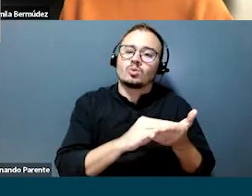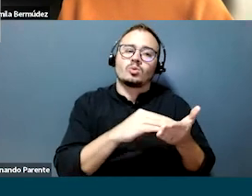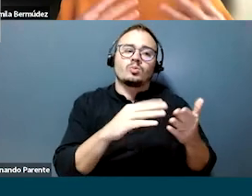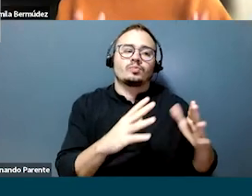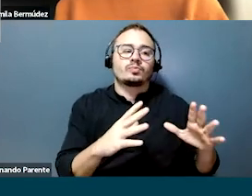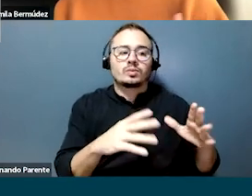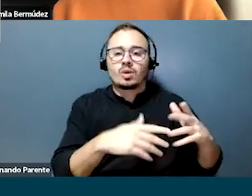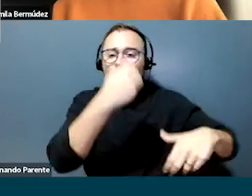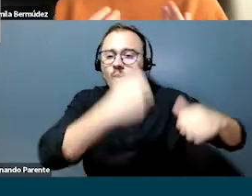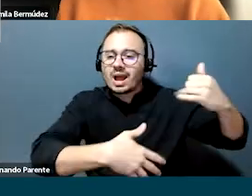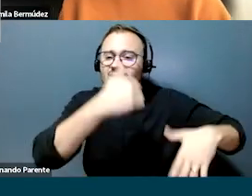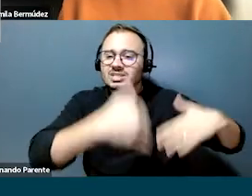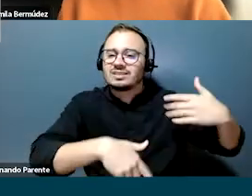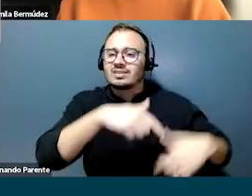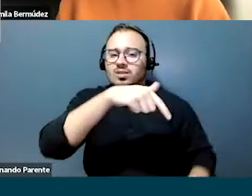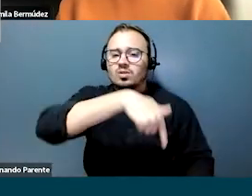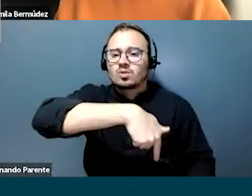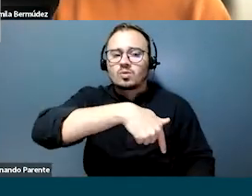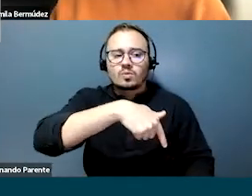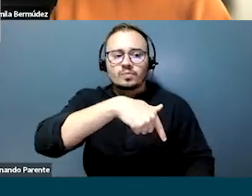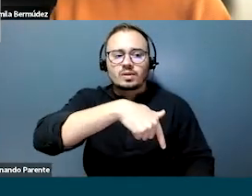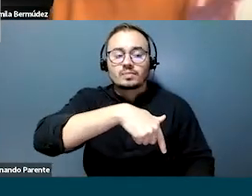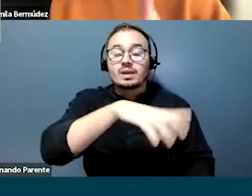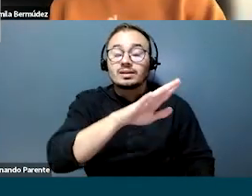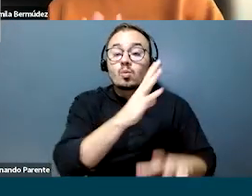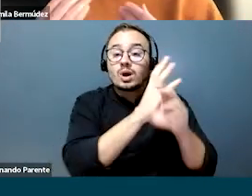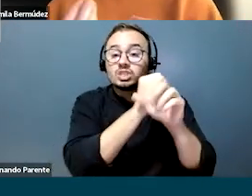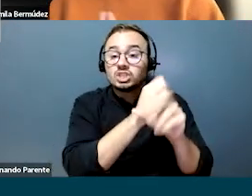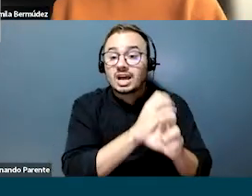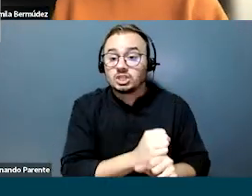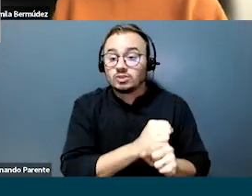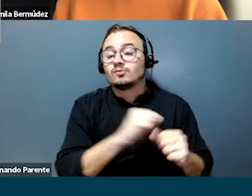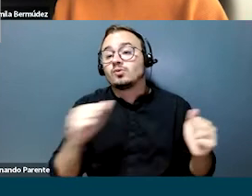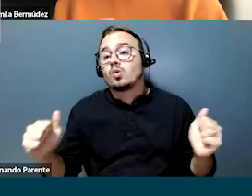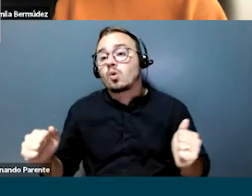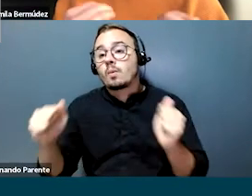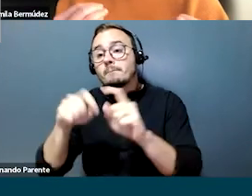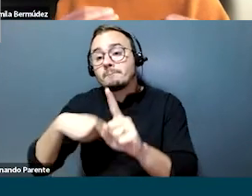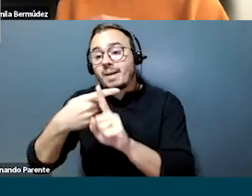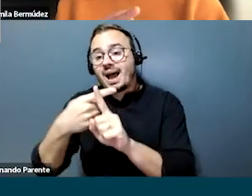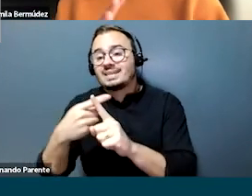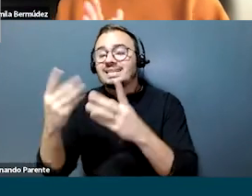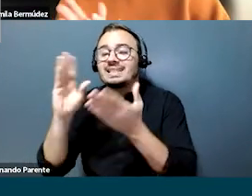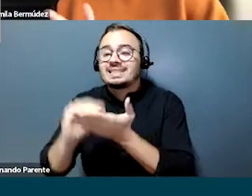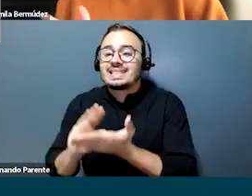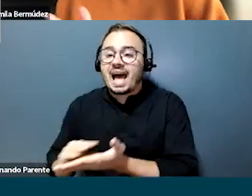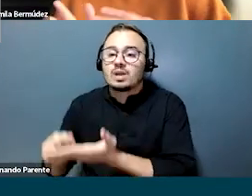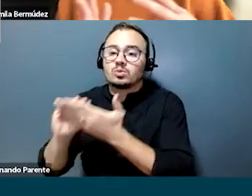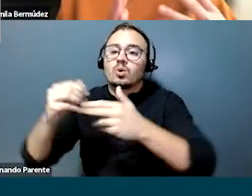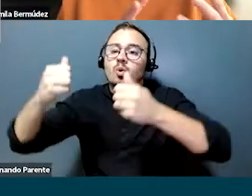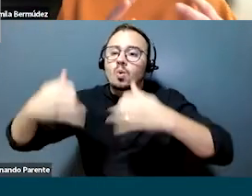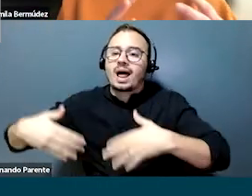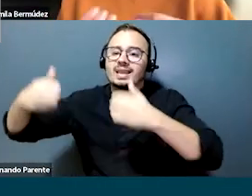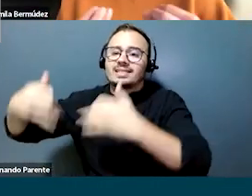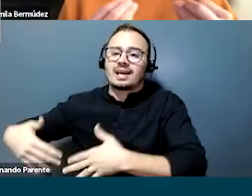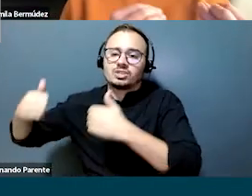que basicamente é o que acontece, o que a gente tem nas nossas bases de dados, com dados qualitativos, que é tudo que nos diz o que está